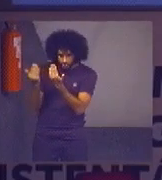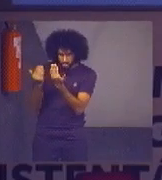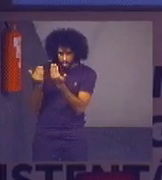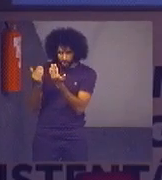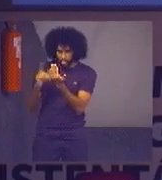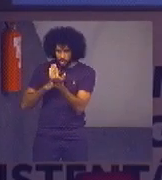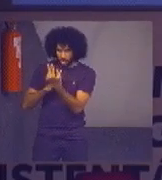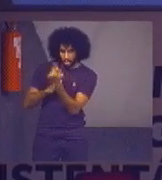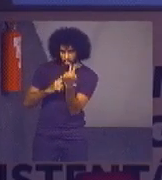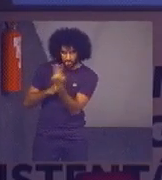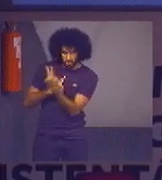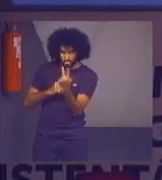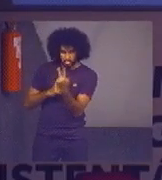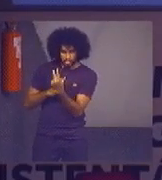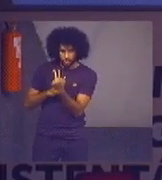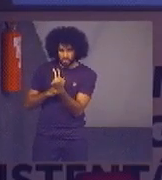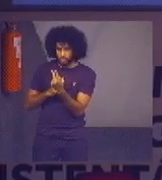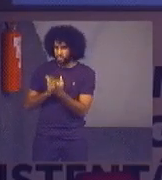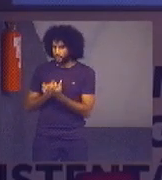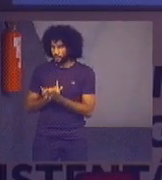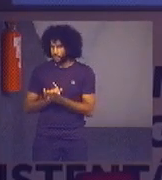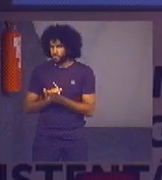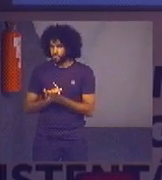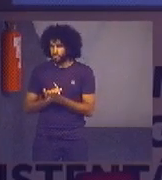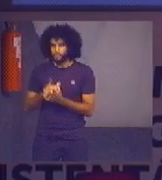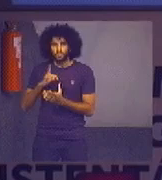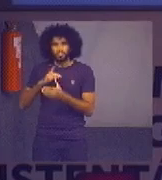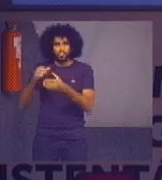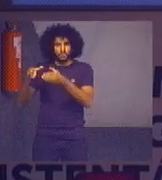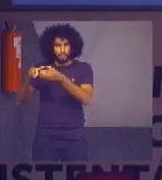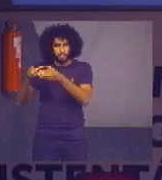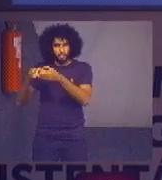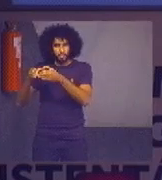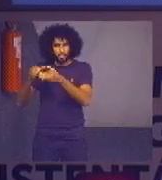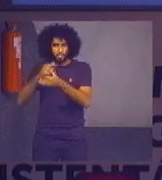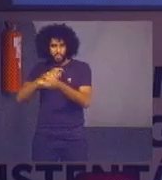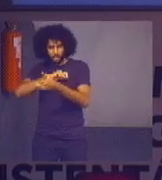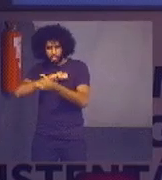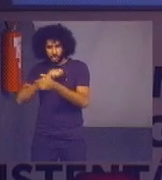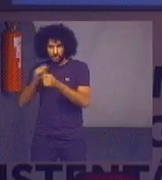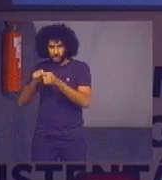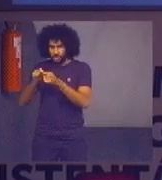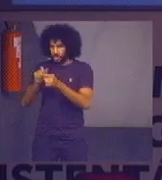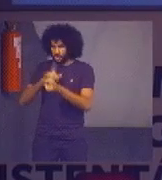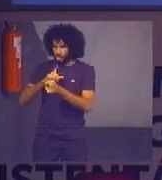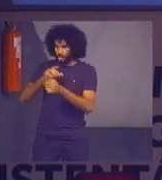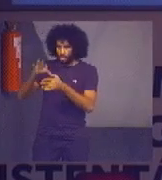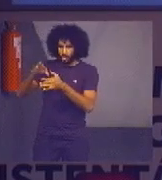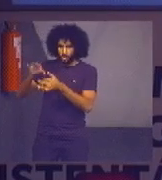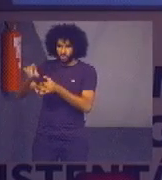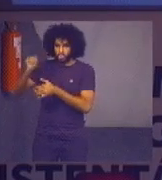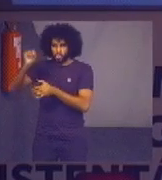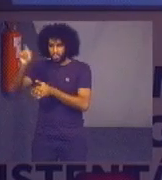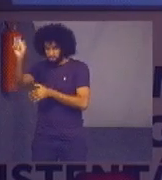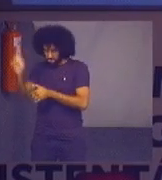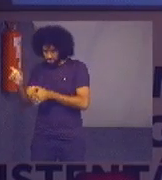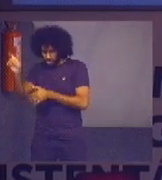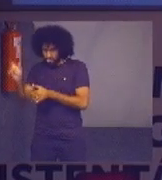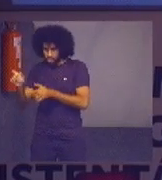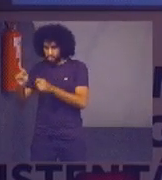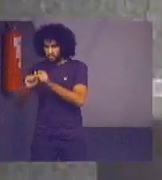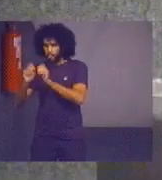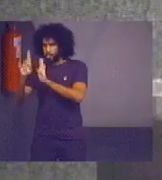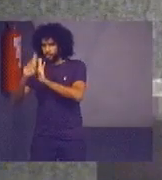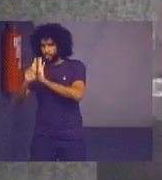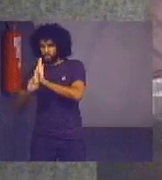situações, a equipe de auditoria elenca achados. Isso é um insumo para o relatório de